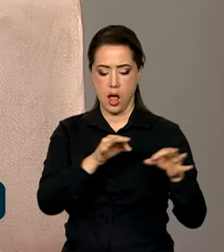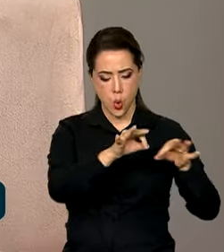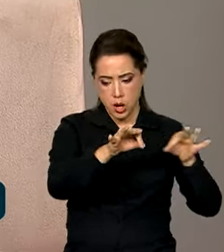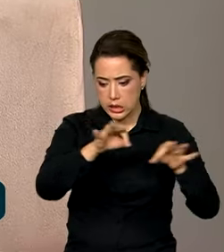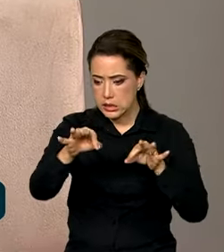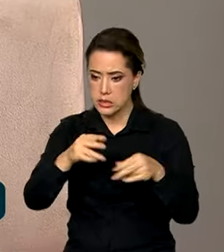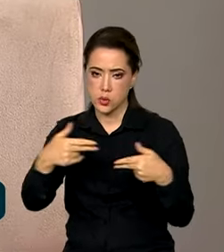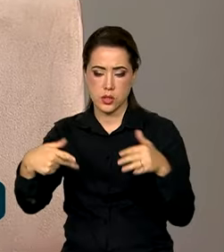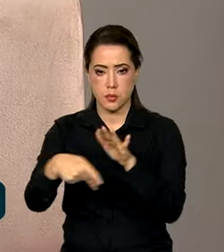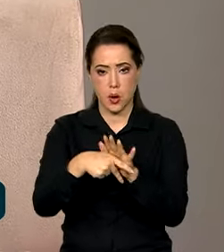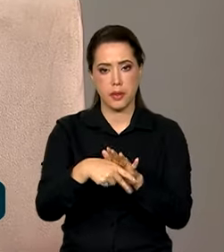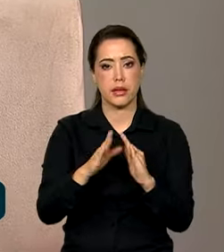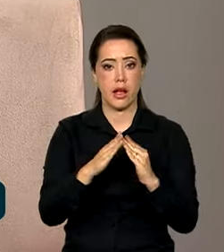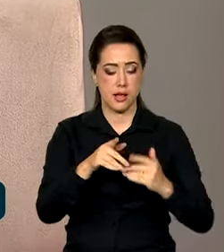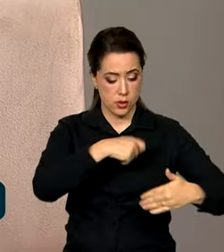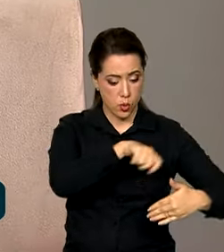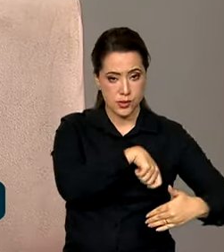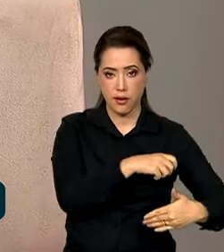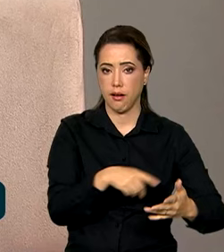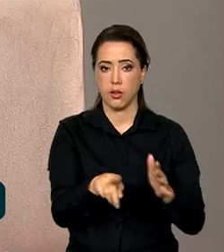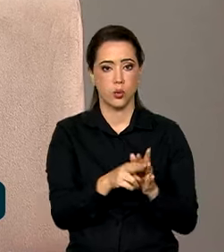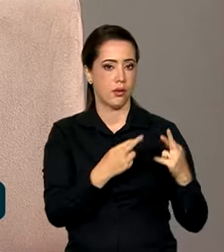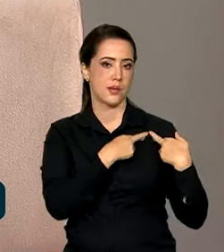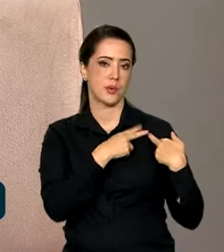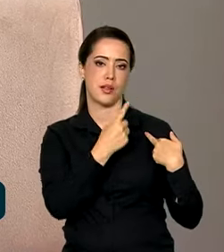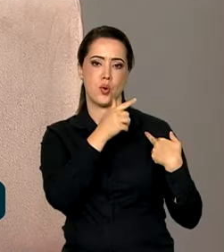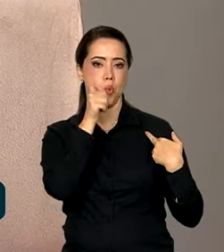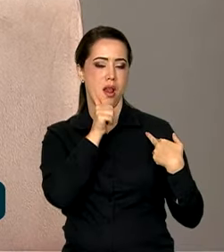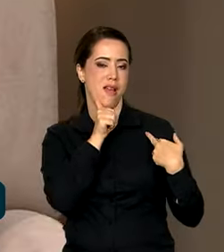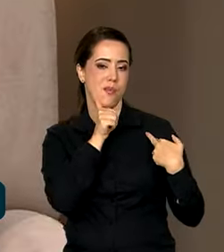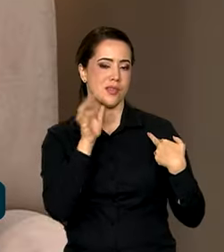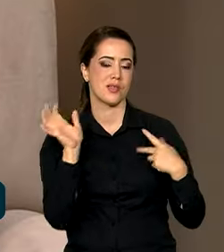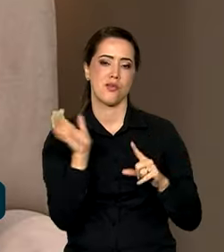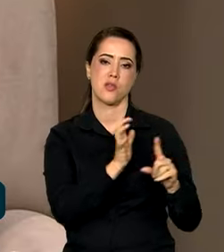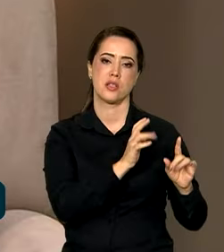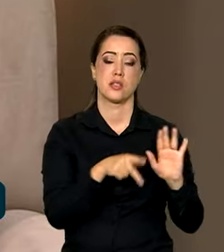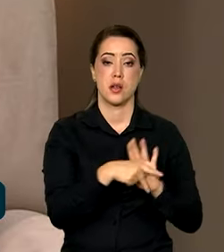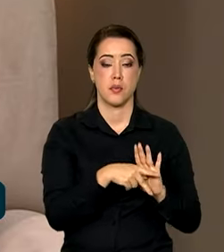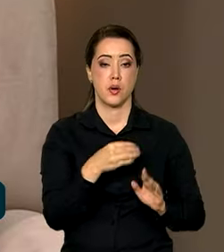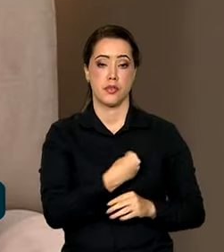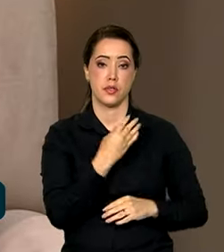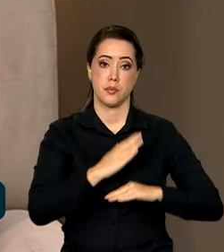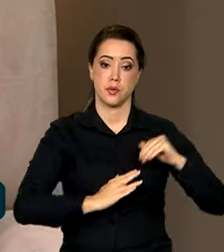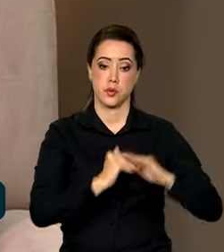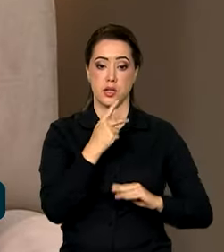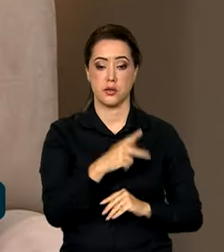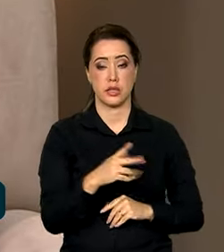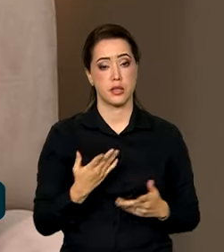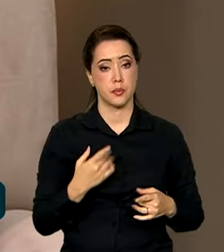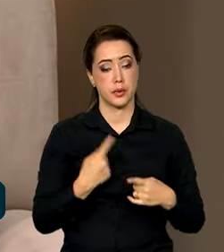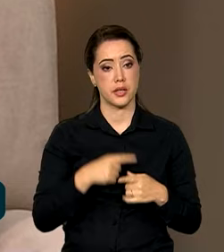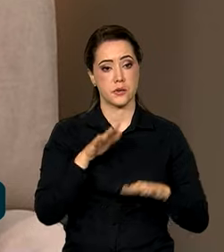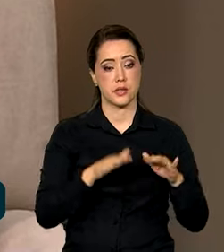comida da família. Tudo é responsabilidade dela. E isso acaba impactando, inclusive, na vida profissional dela. Porque muitas